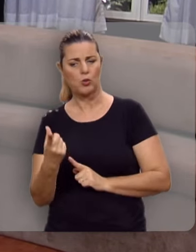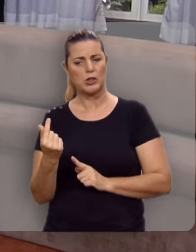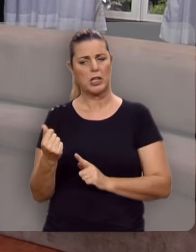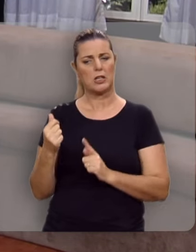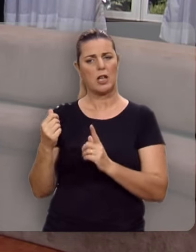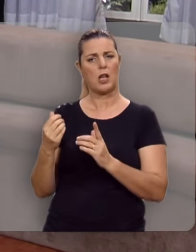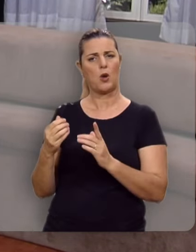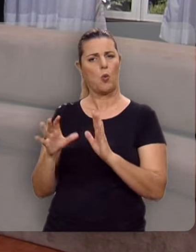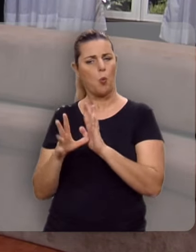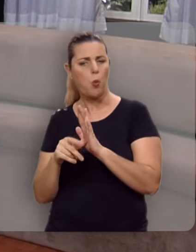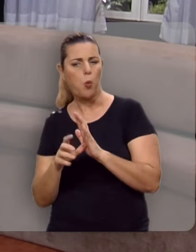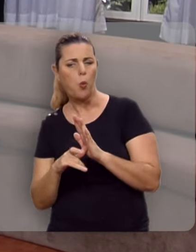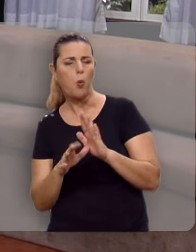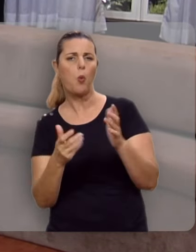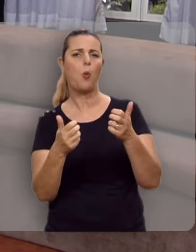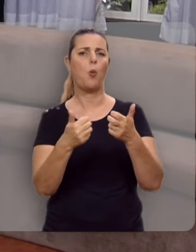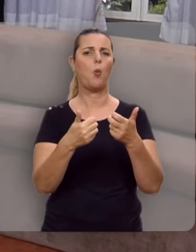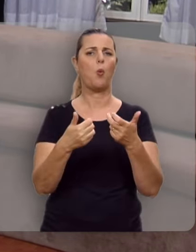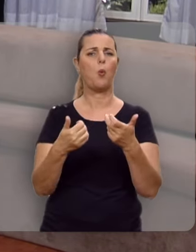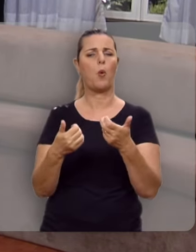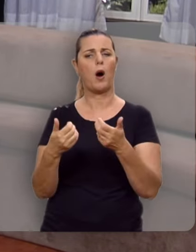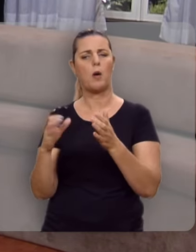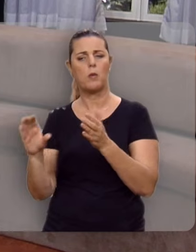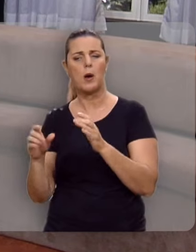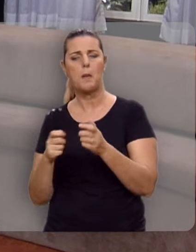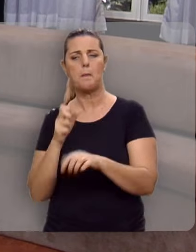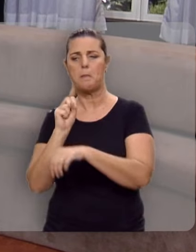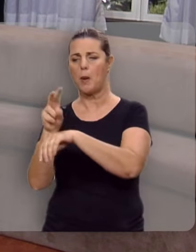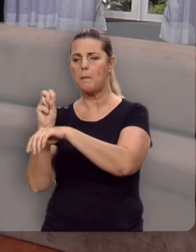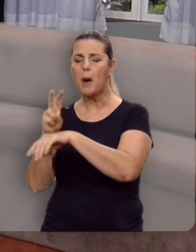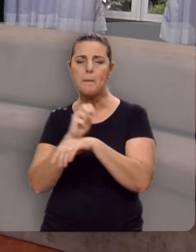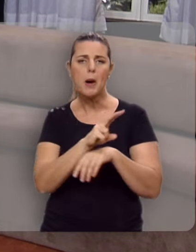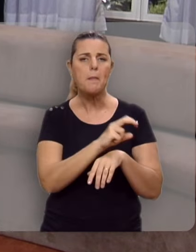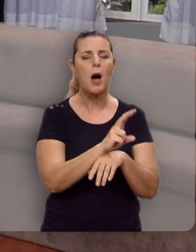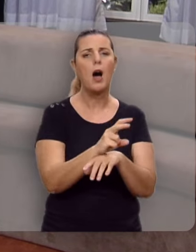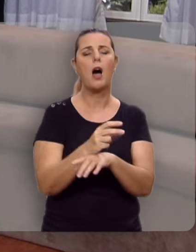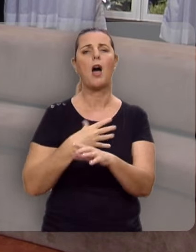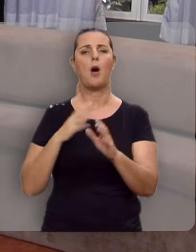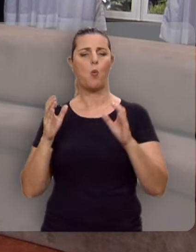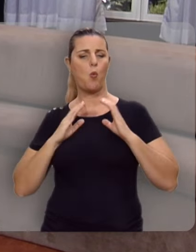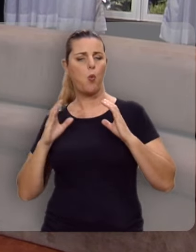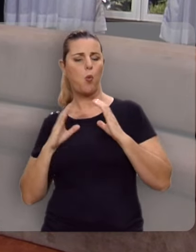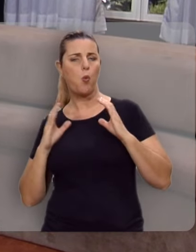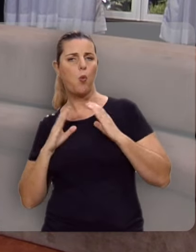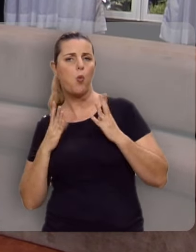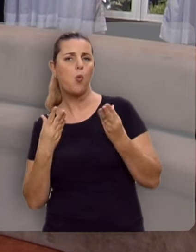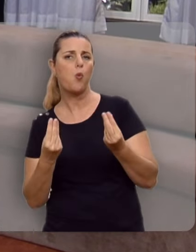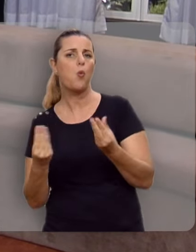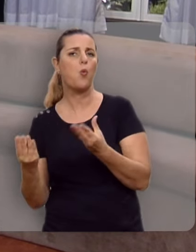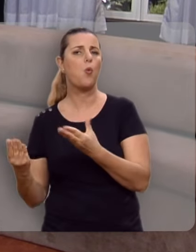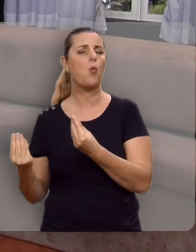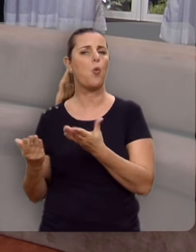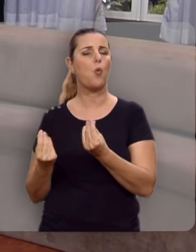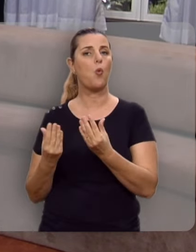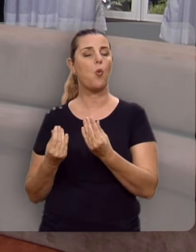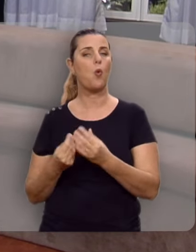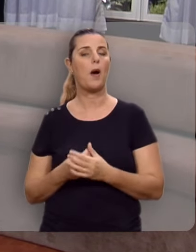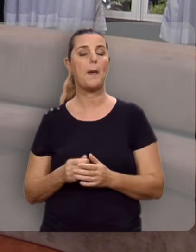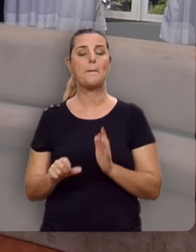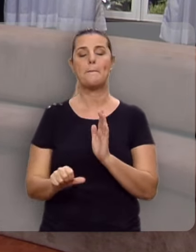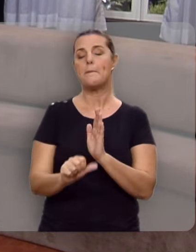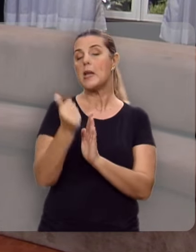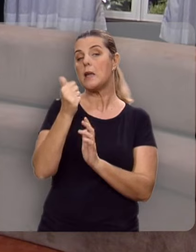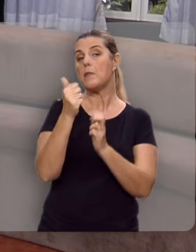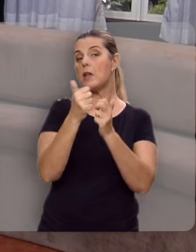mal adquirido, a corrupção, a exploração, o enriquecimento ilícito. e a